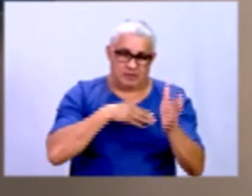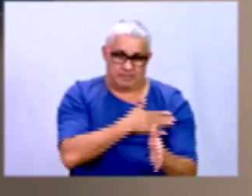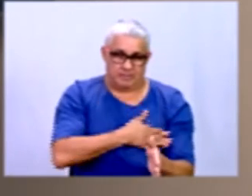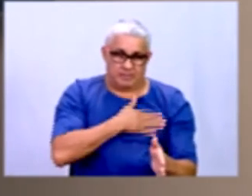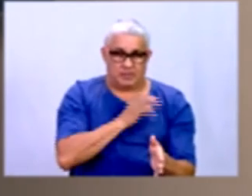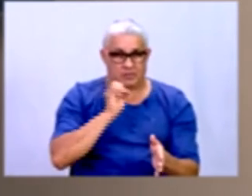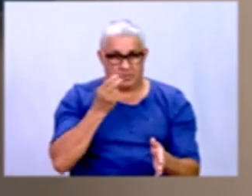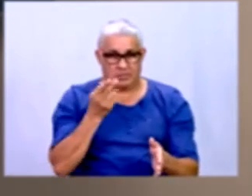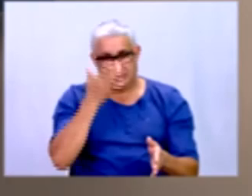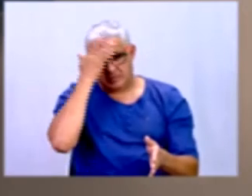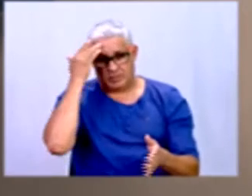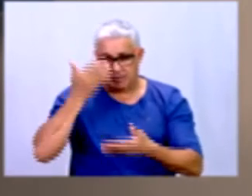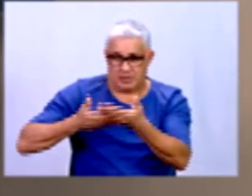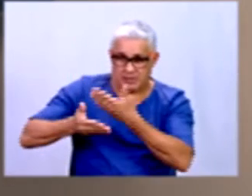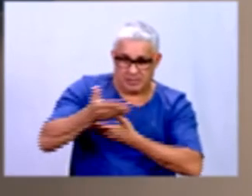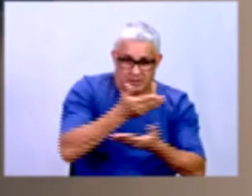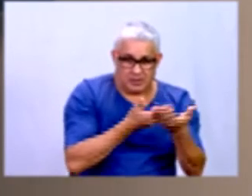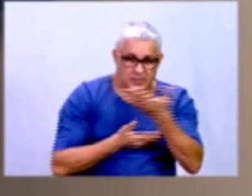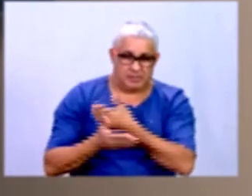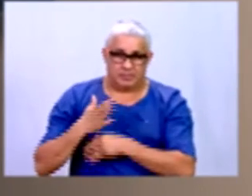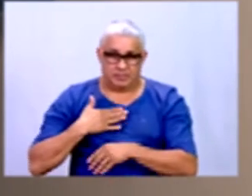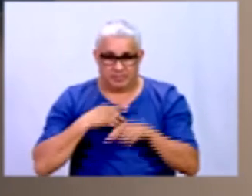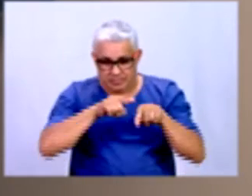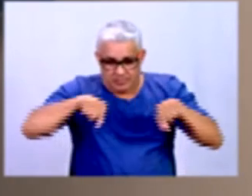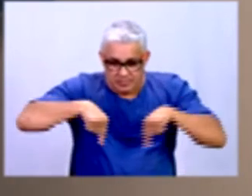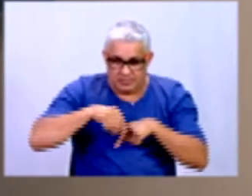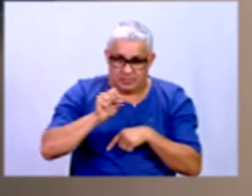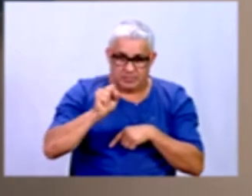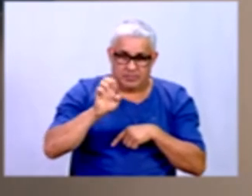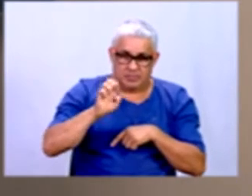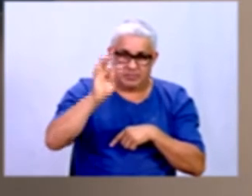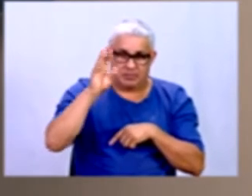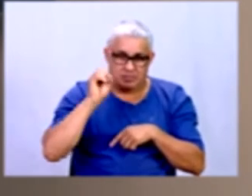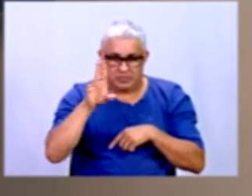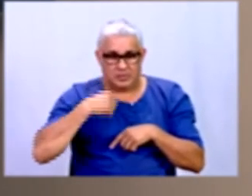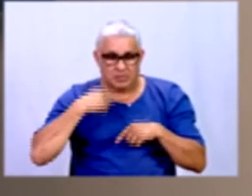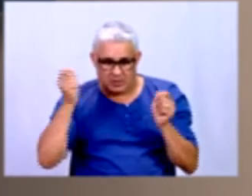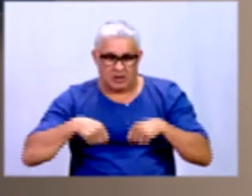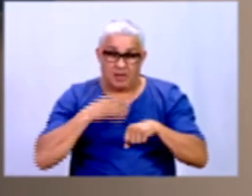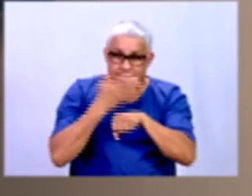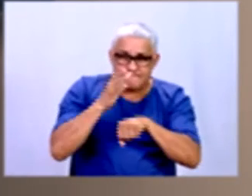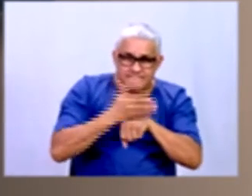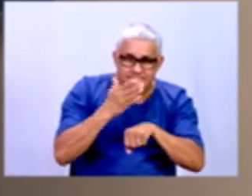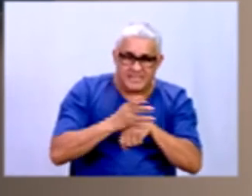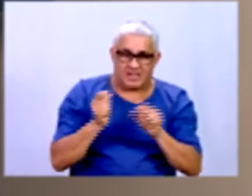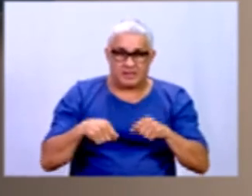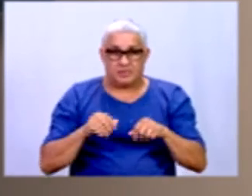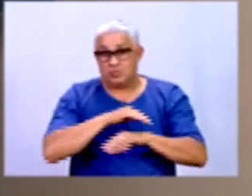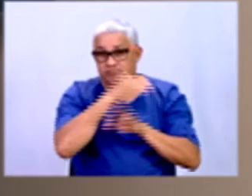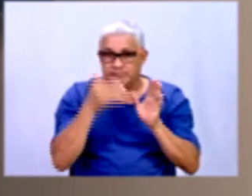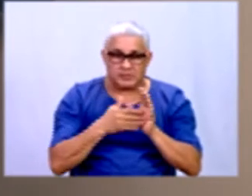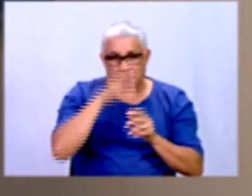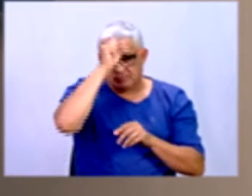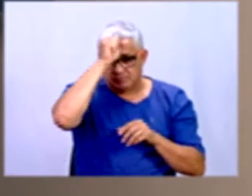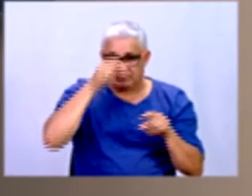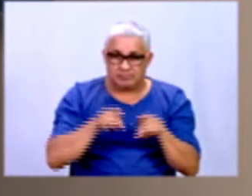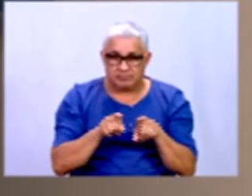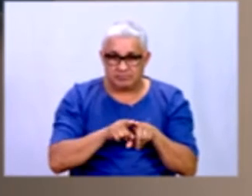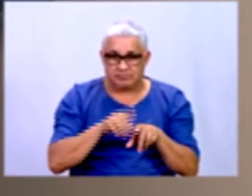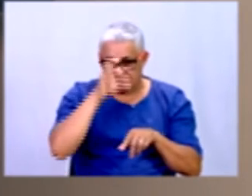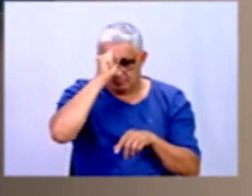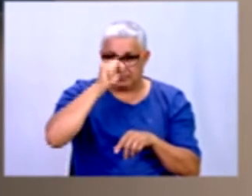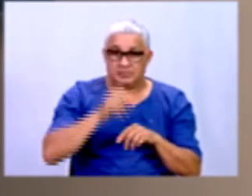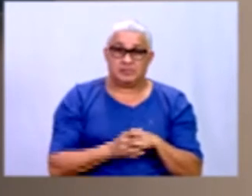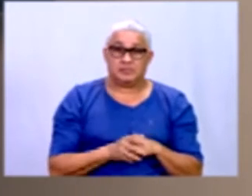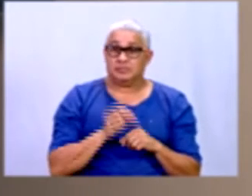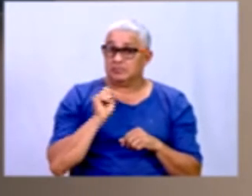ou com os colaboradores, ou no meu setor mesmo. Só para eu tentar quantificar e treinar, porque tudo que a gente está aprendendo, tudo que a gente aprende,